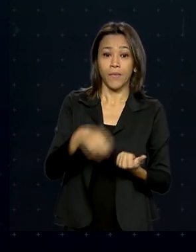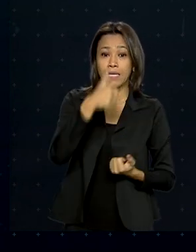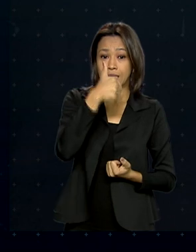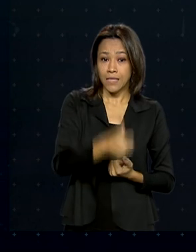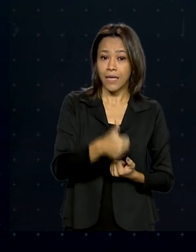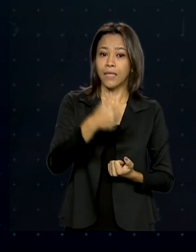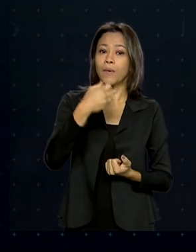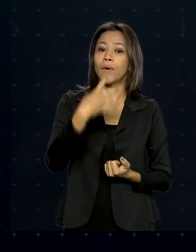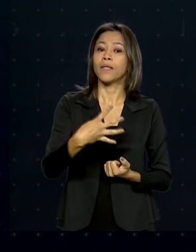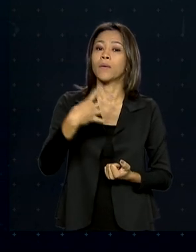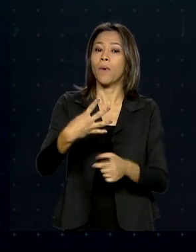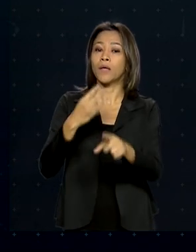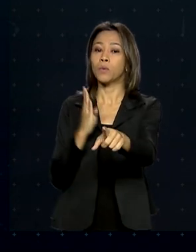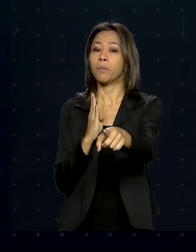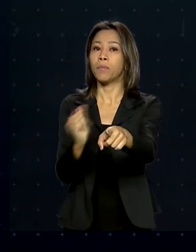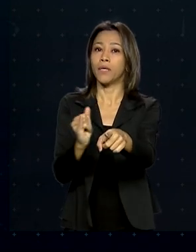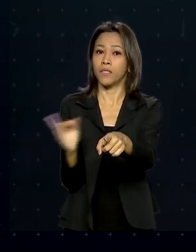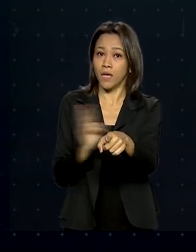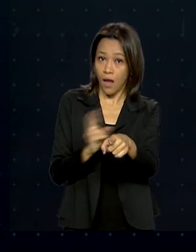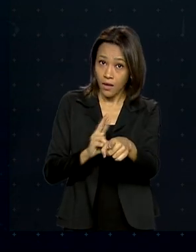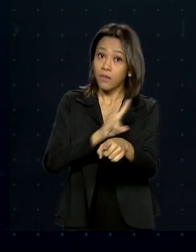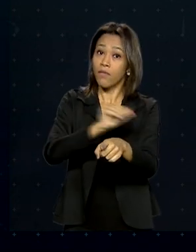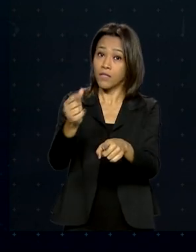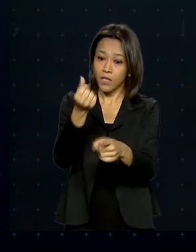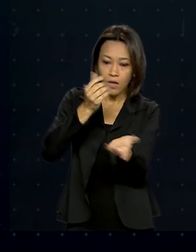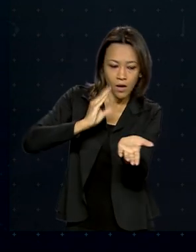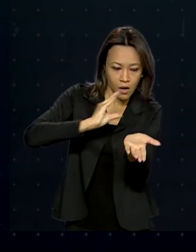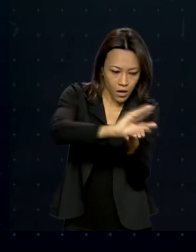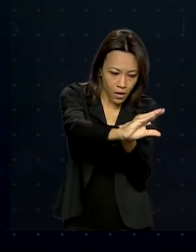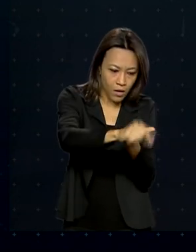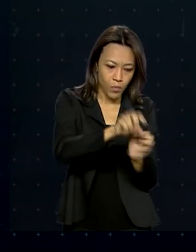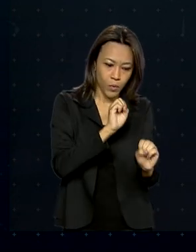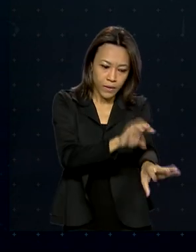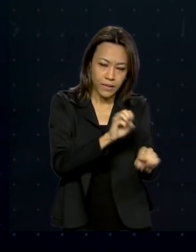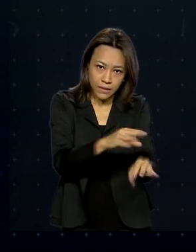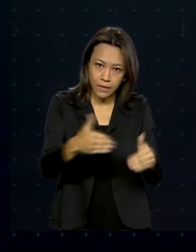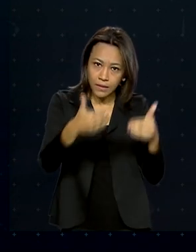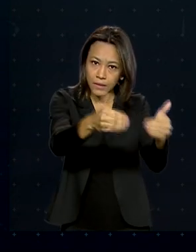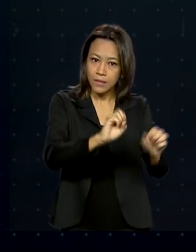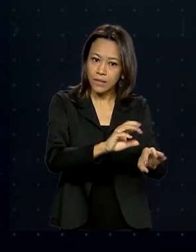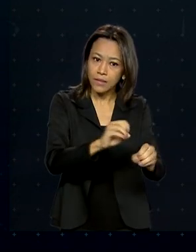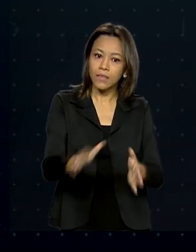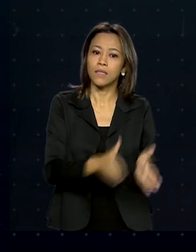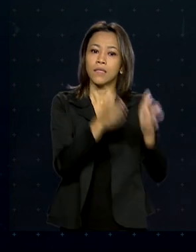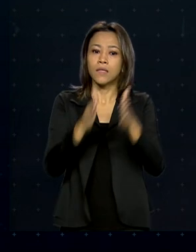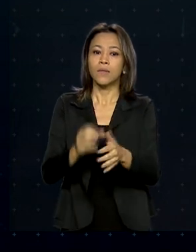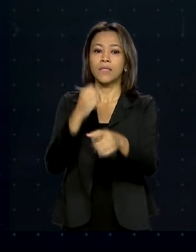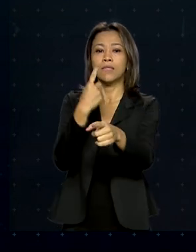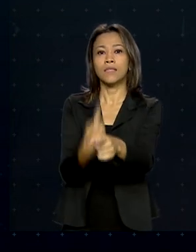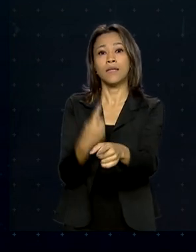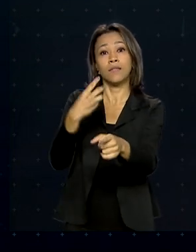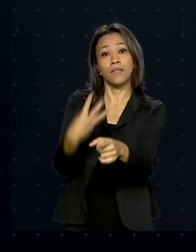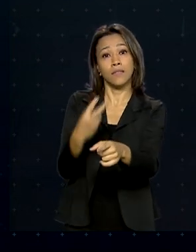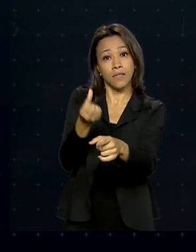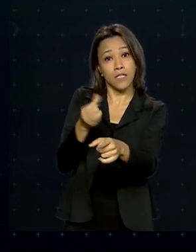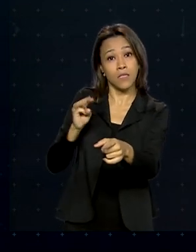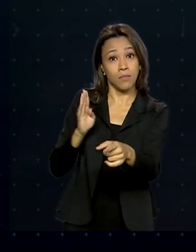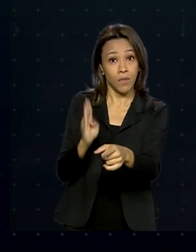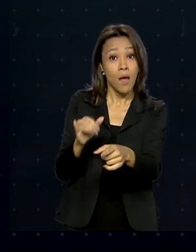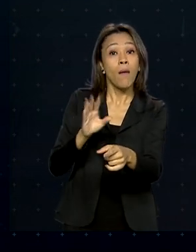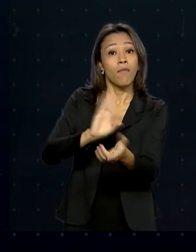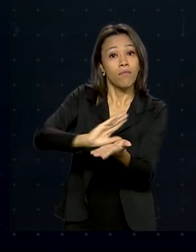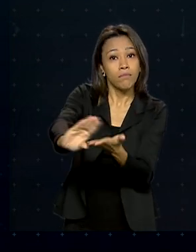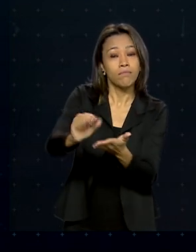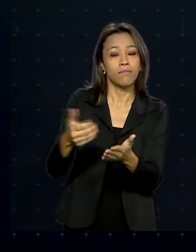bilhões serão destinadas à educação e R$ 136 bilhões à saúde. O orçamento dedicado aos